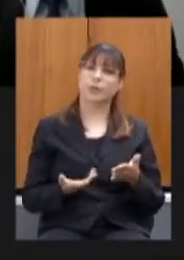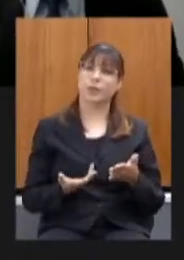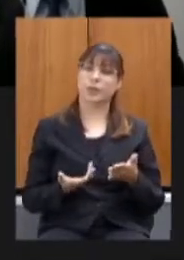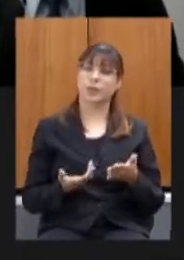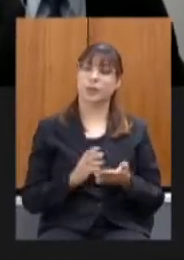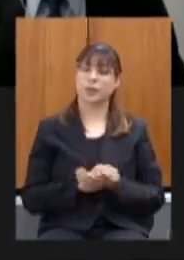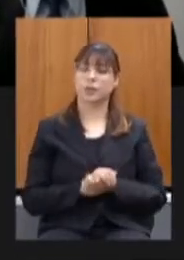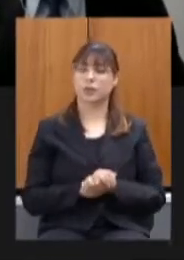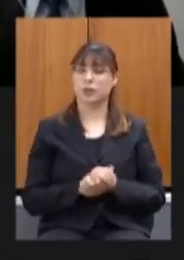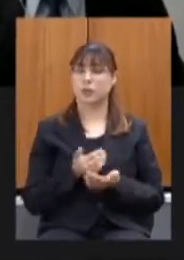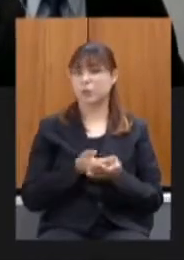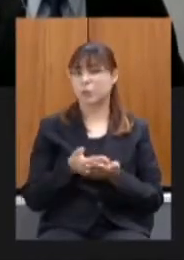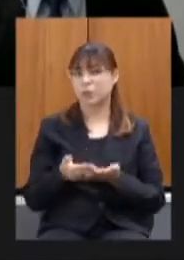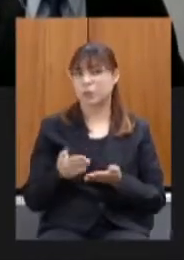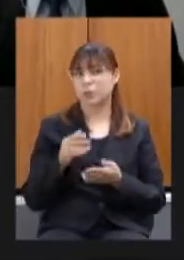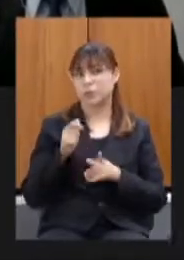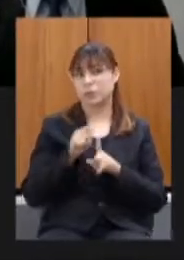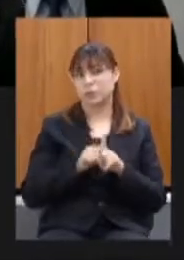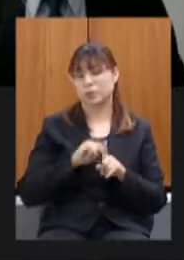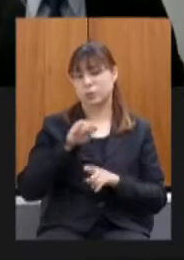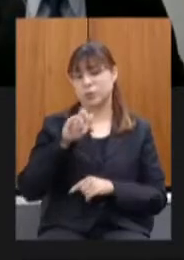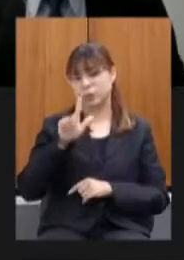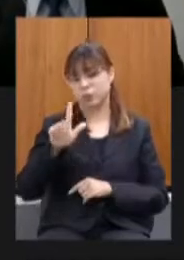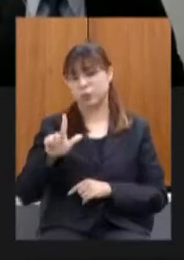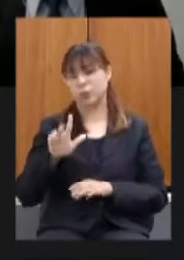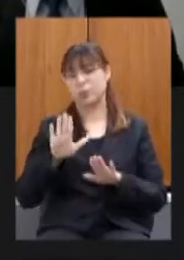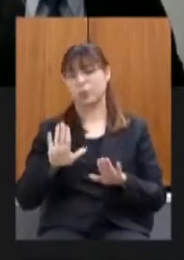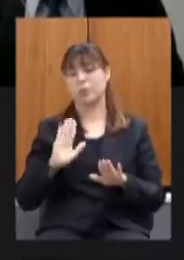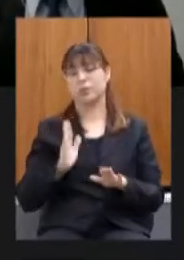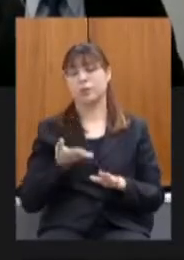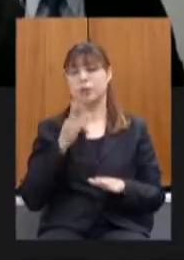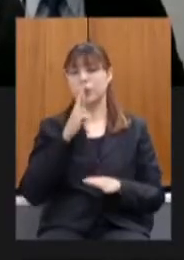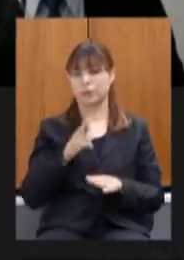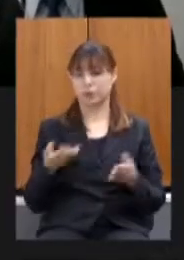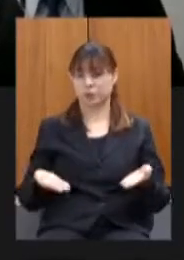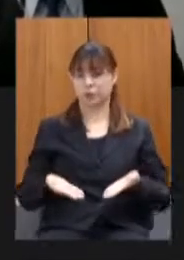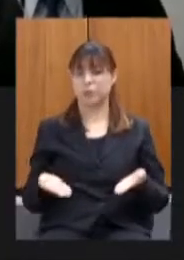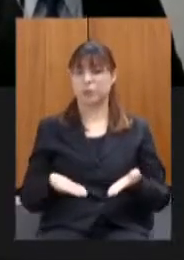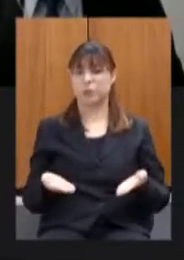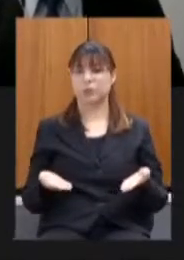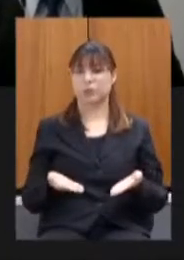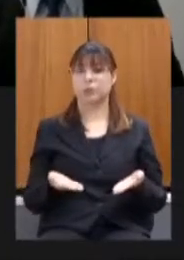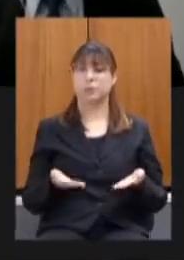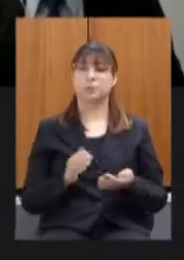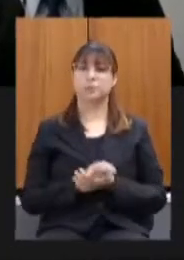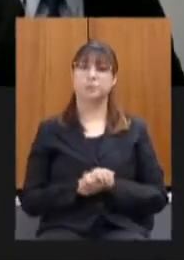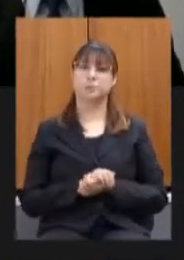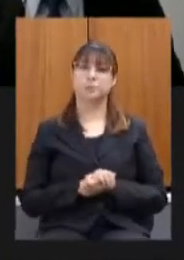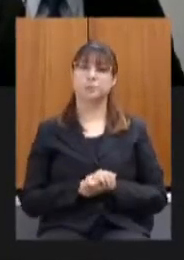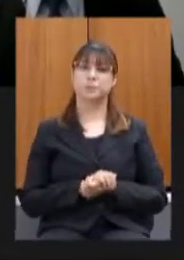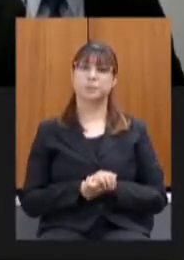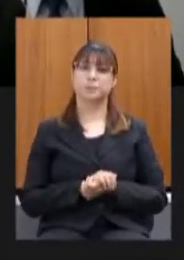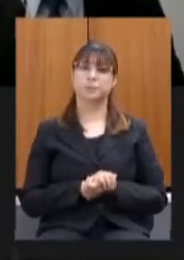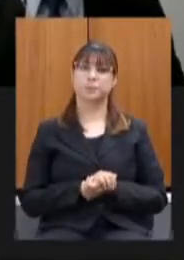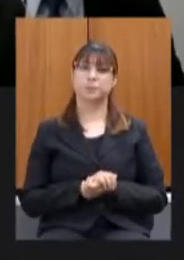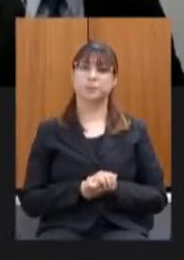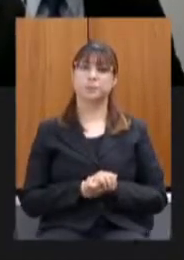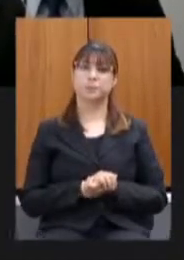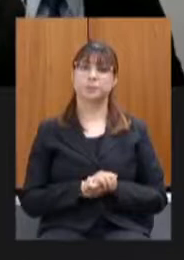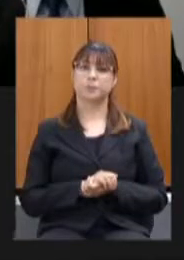julho mas já tem aí alguns efeitos acontecendo aí com alguns contribuintes próximo por favor